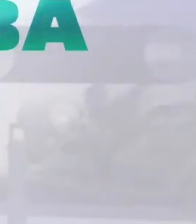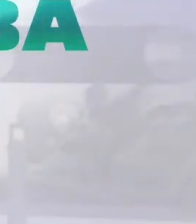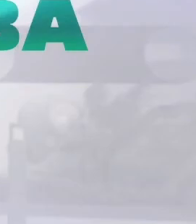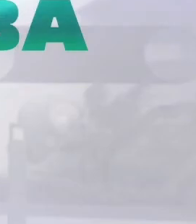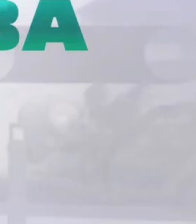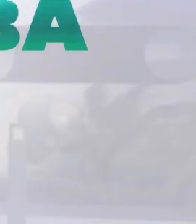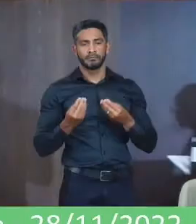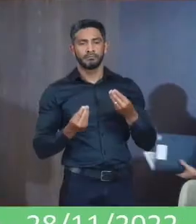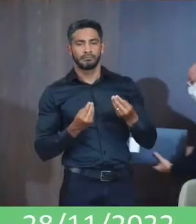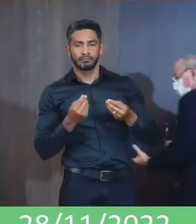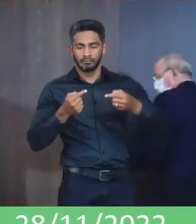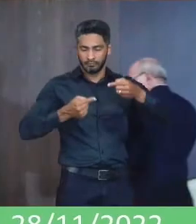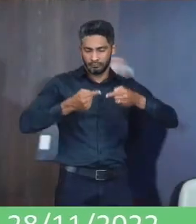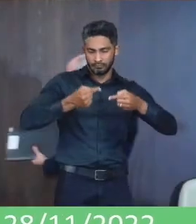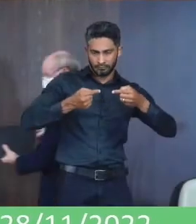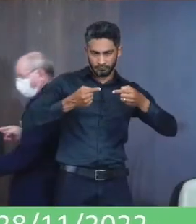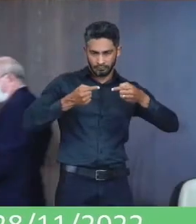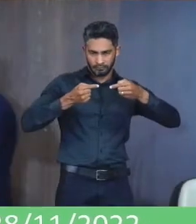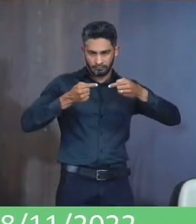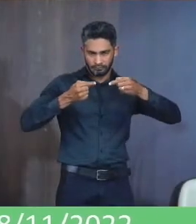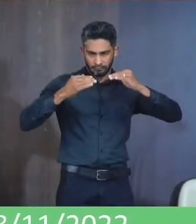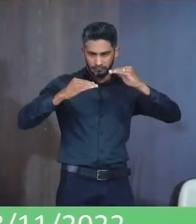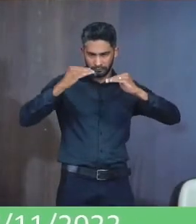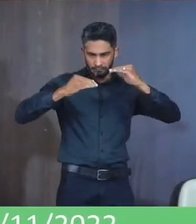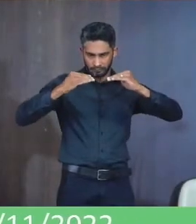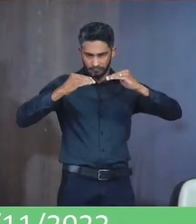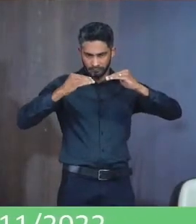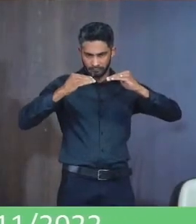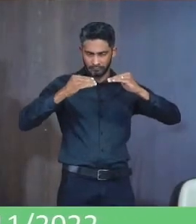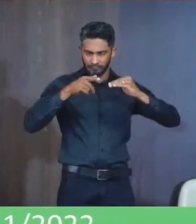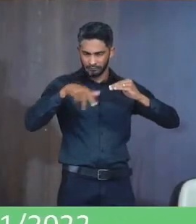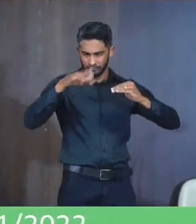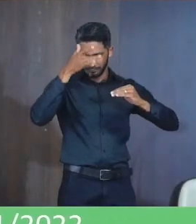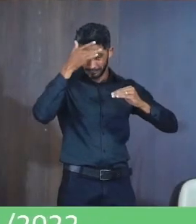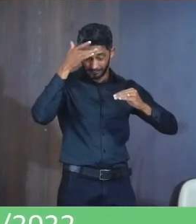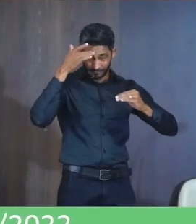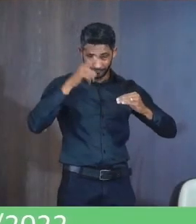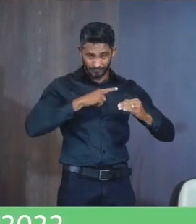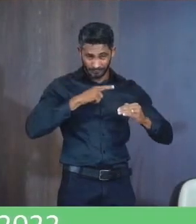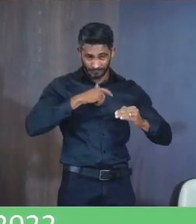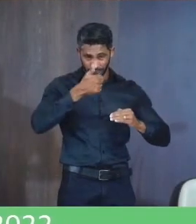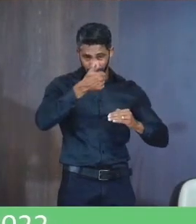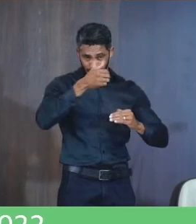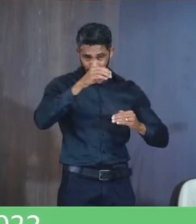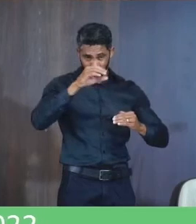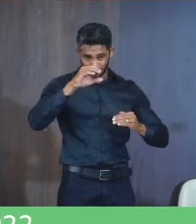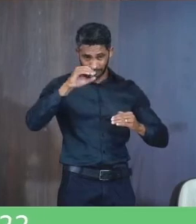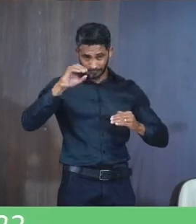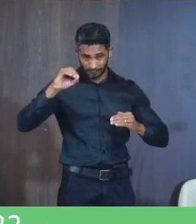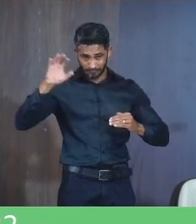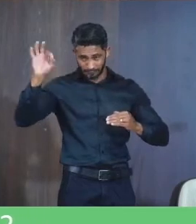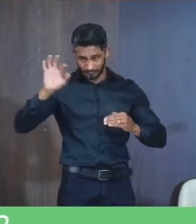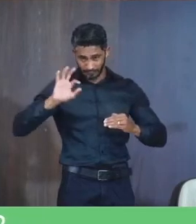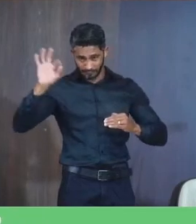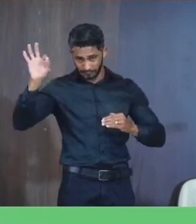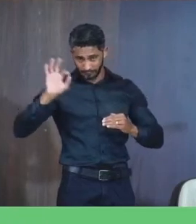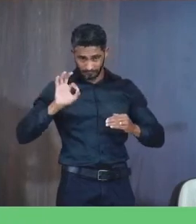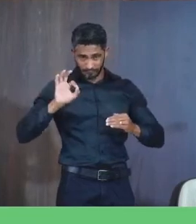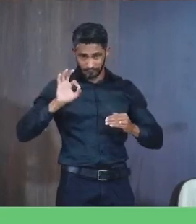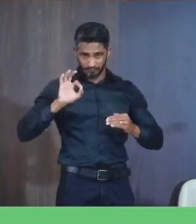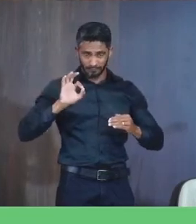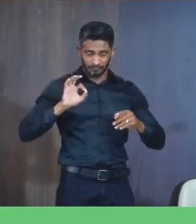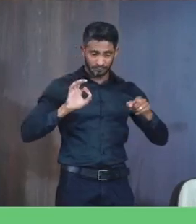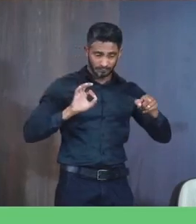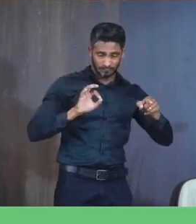Concorrer Impede Igualdade Aqueles que Advem 100% De escola Pública Com aqueles Que podem Estudar Em escola